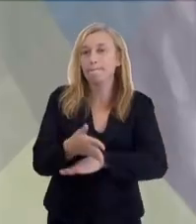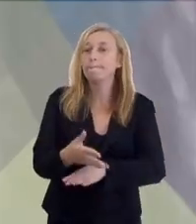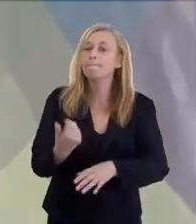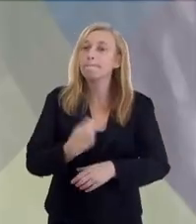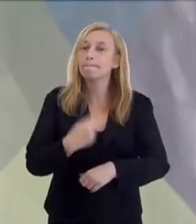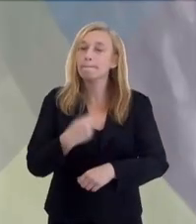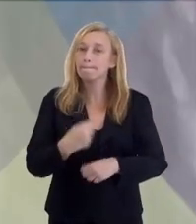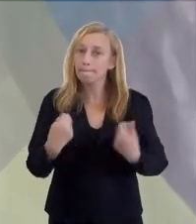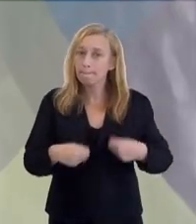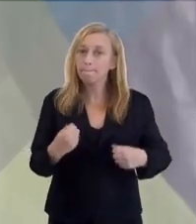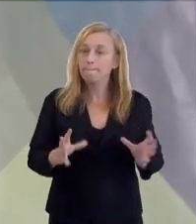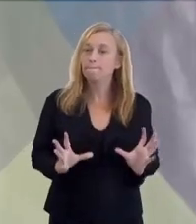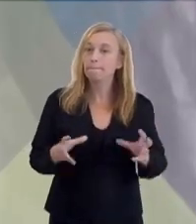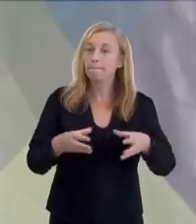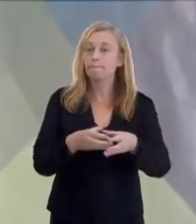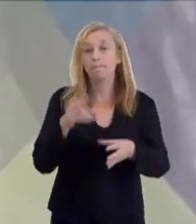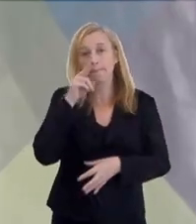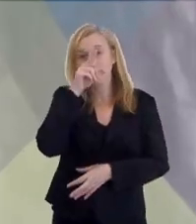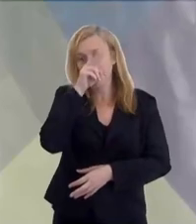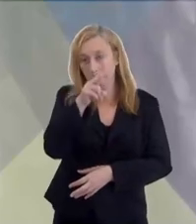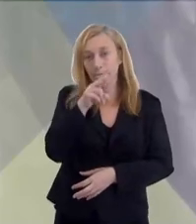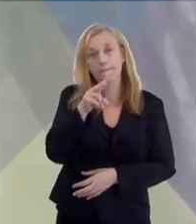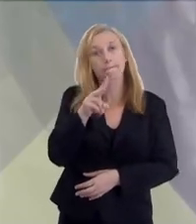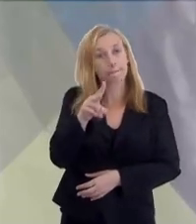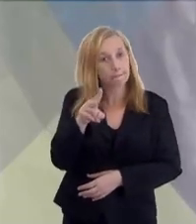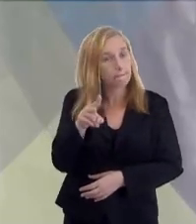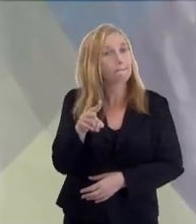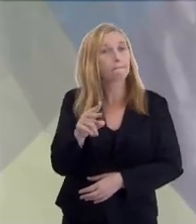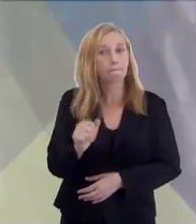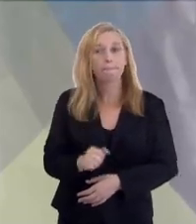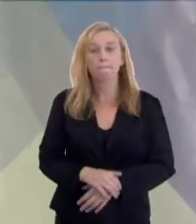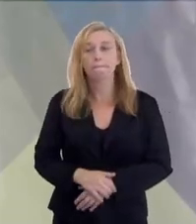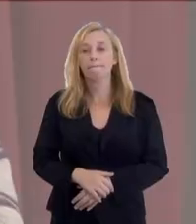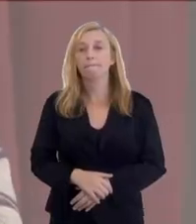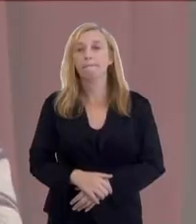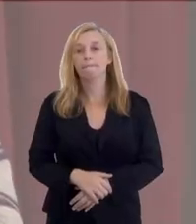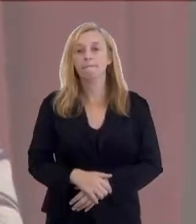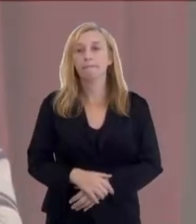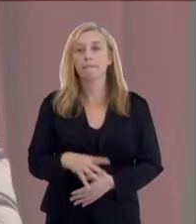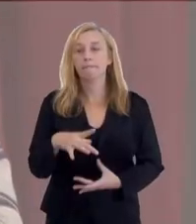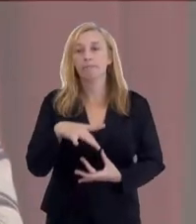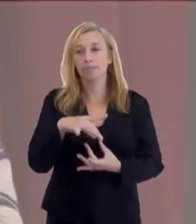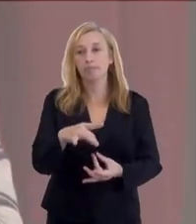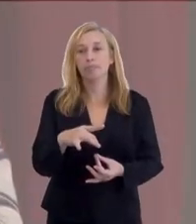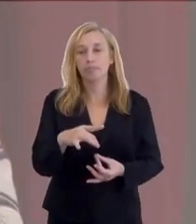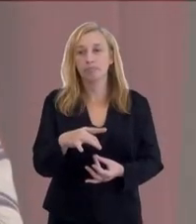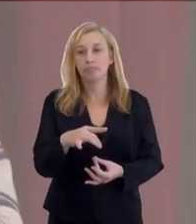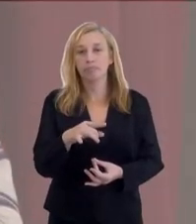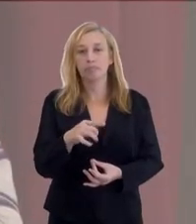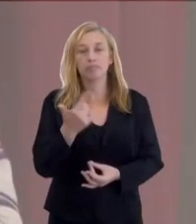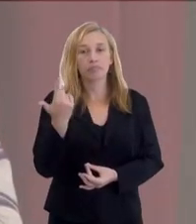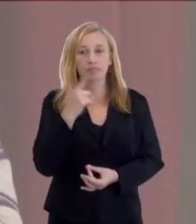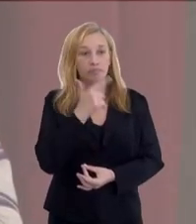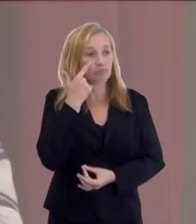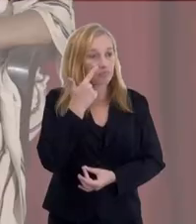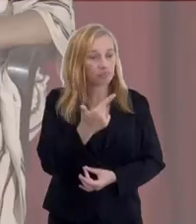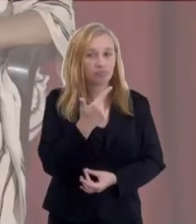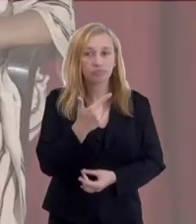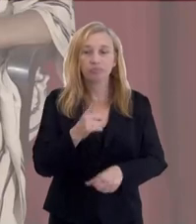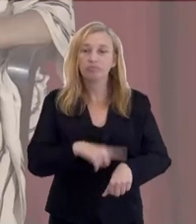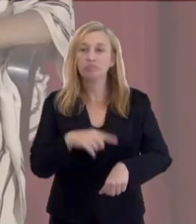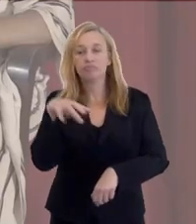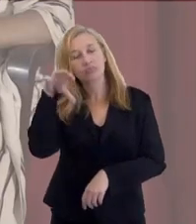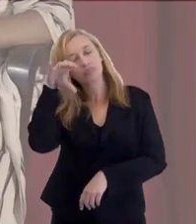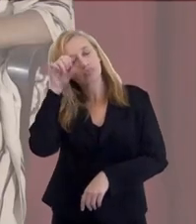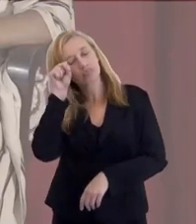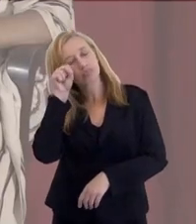conjunto de forças, de fluidos, de energias para que aquilo se dê. seria mais fácil, ele vem através de um sonho. Um sono, da